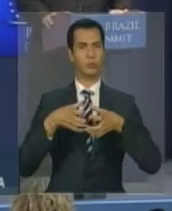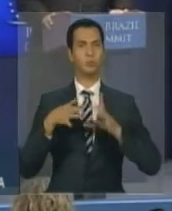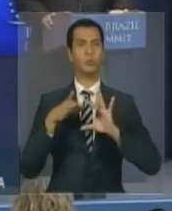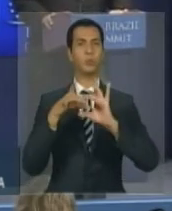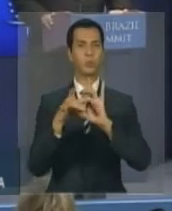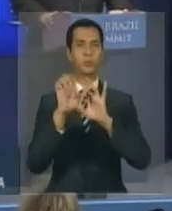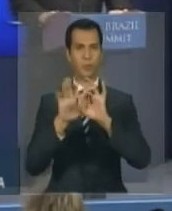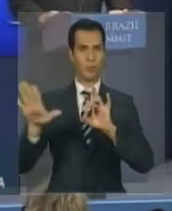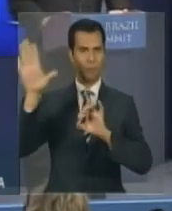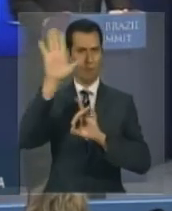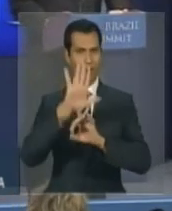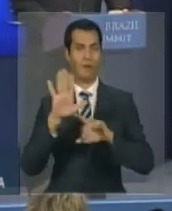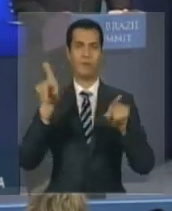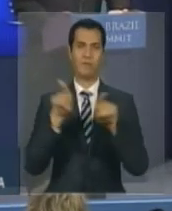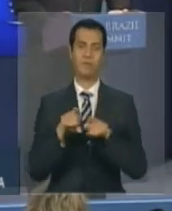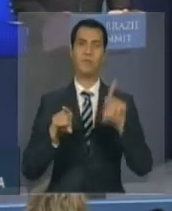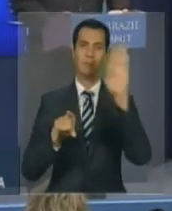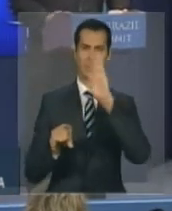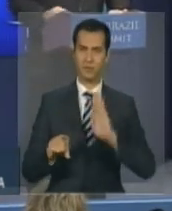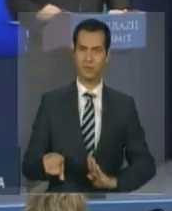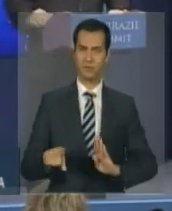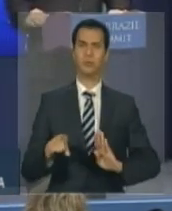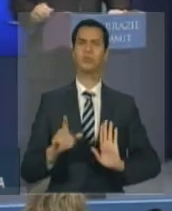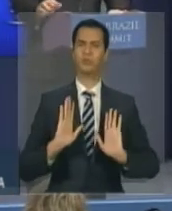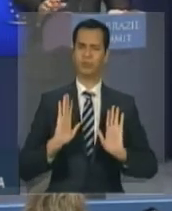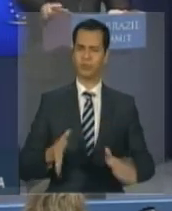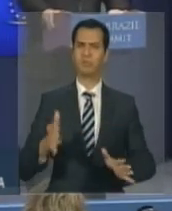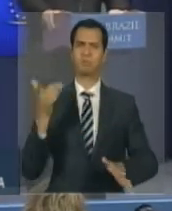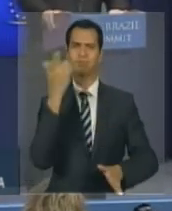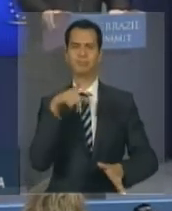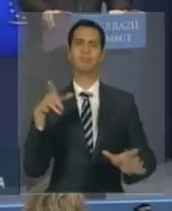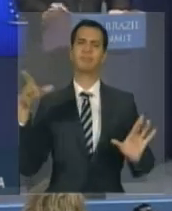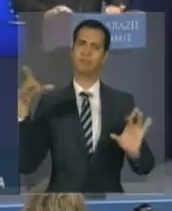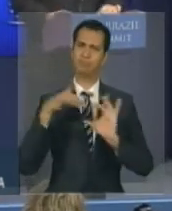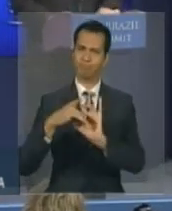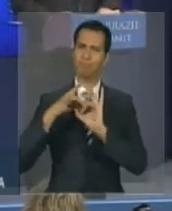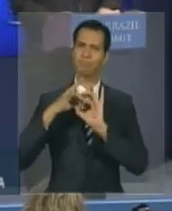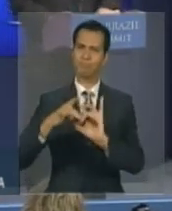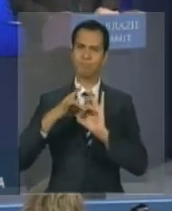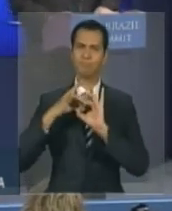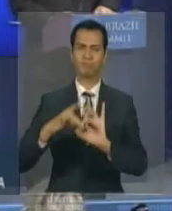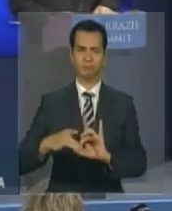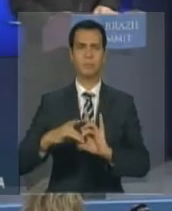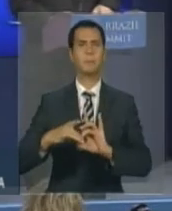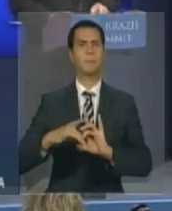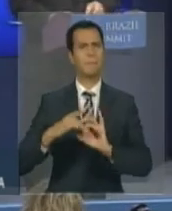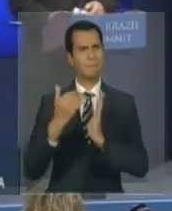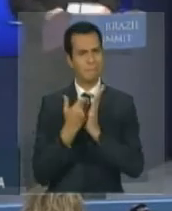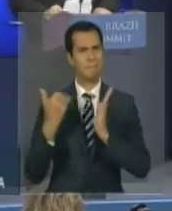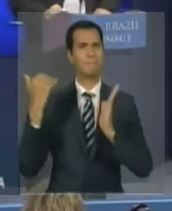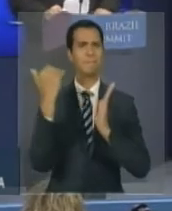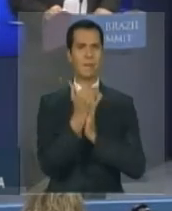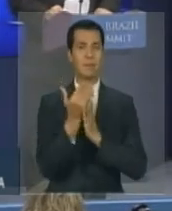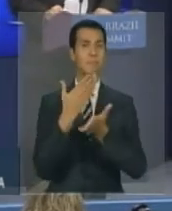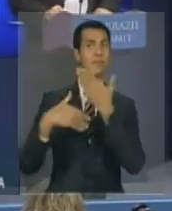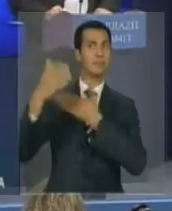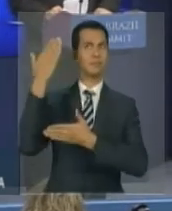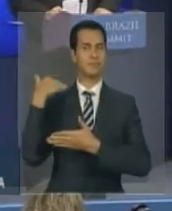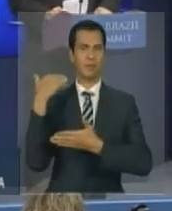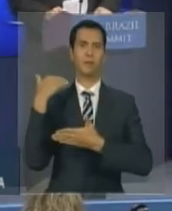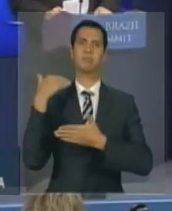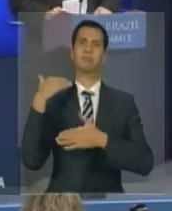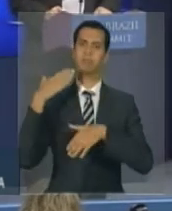e o Brasil mantêm laços estreitos e cada vez mais abrangentes, mais do que antes, mais do que nunca.